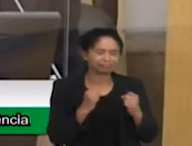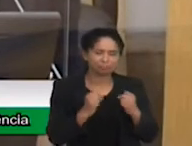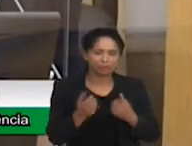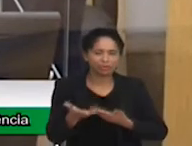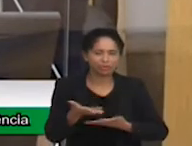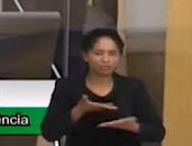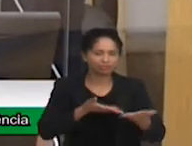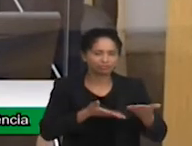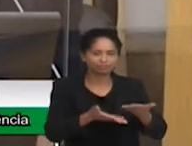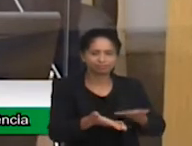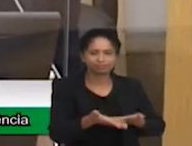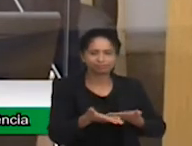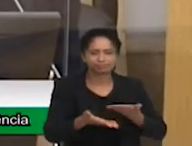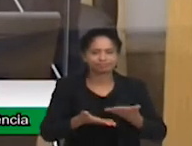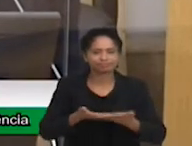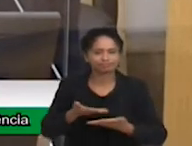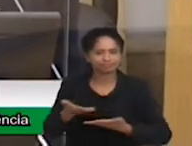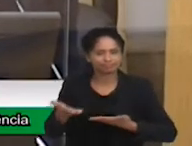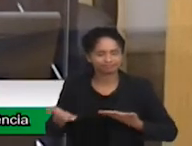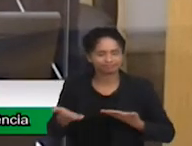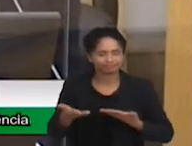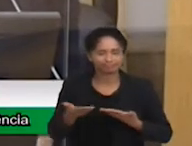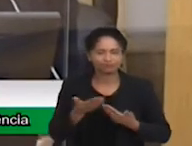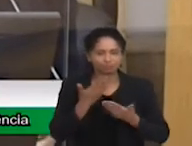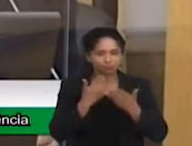ideias, né? E também se alimentar um pouco.